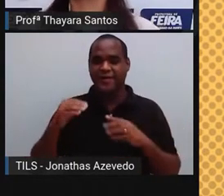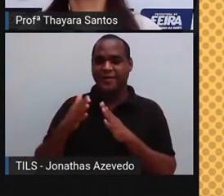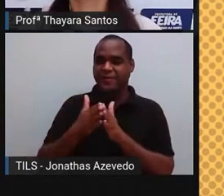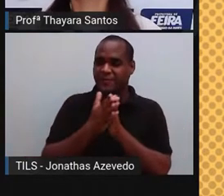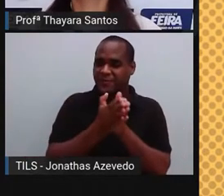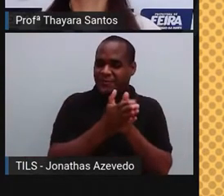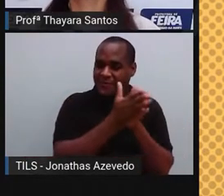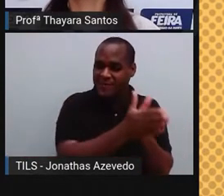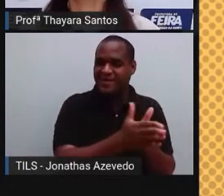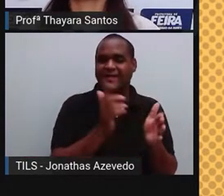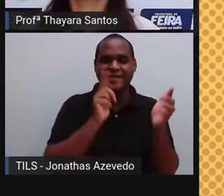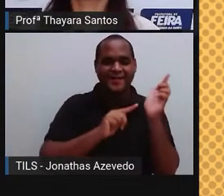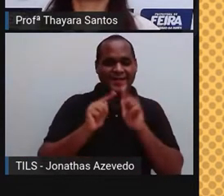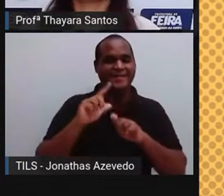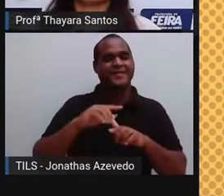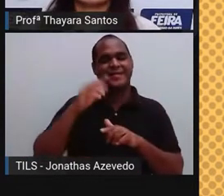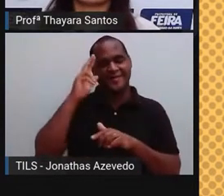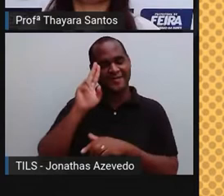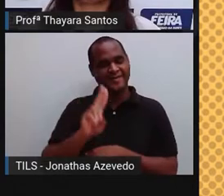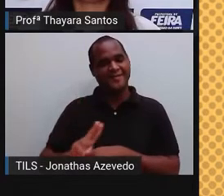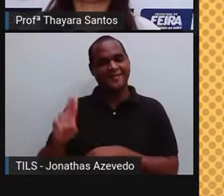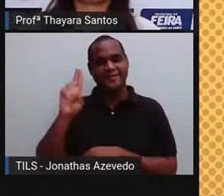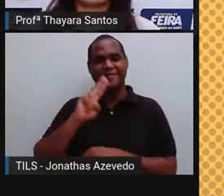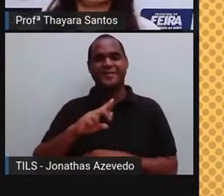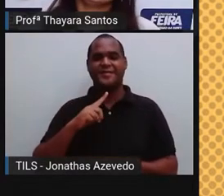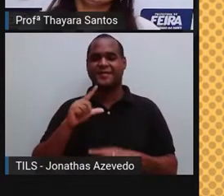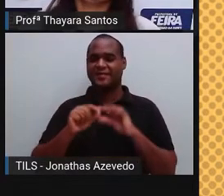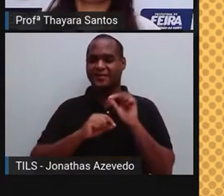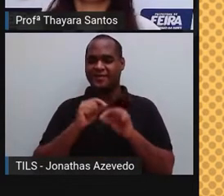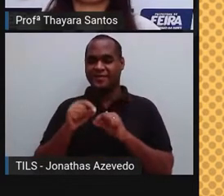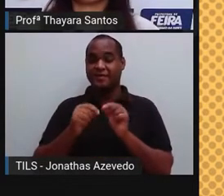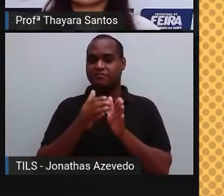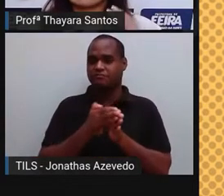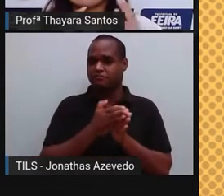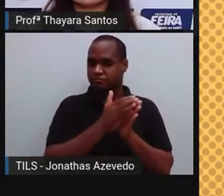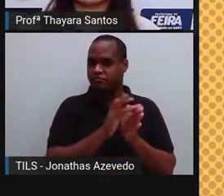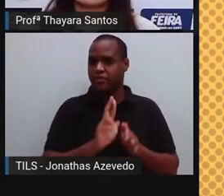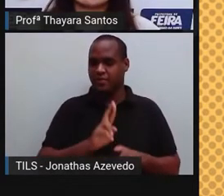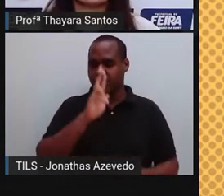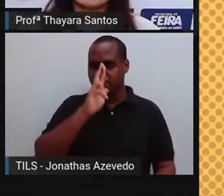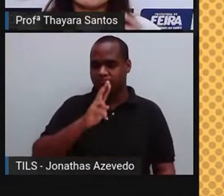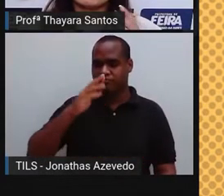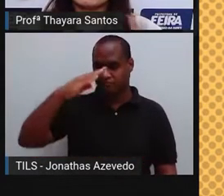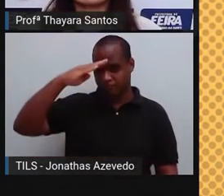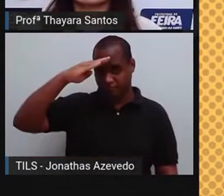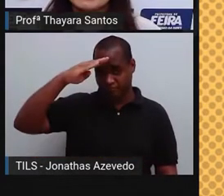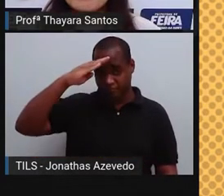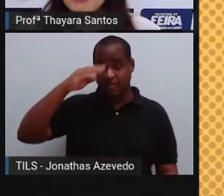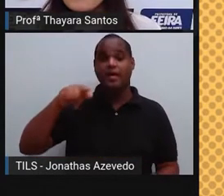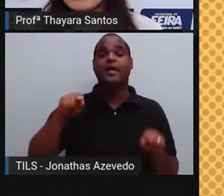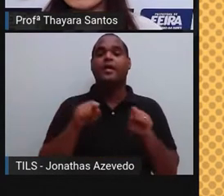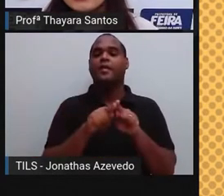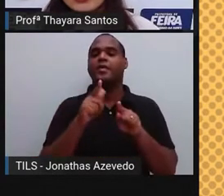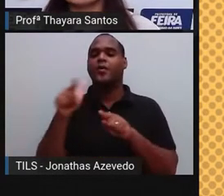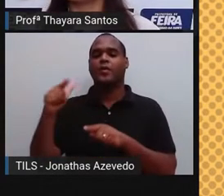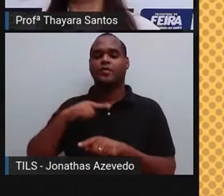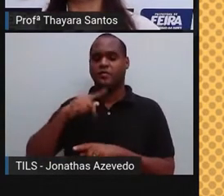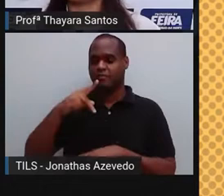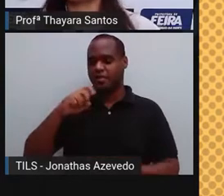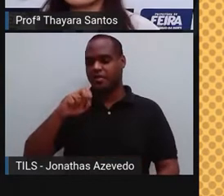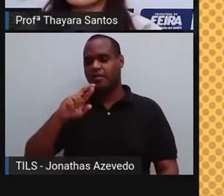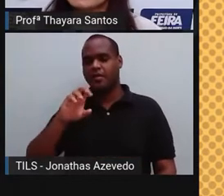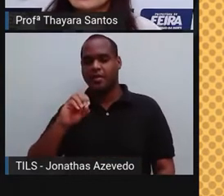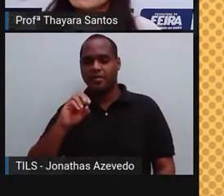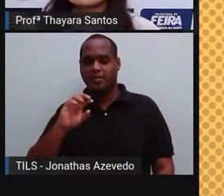E ele é muito utilizado pela marinha e também pela Petrobras, né? Para eles conseguirem mapear ali o fundo do mar.